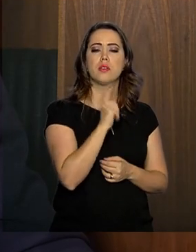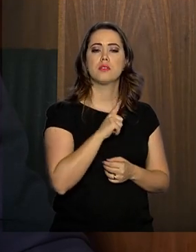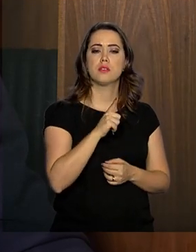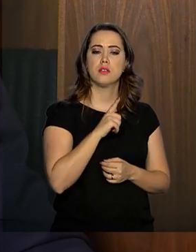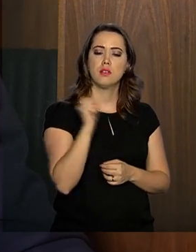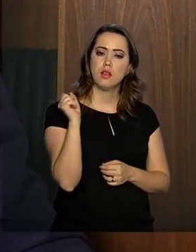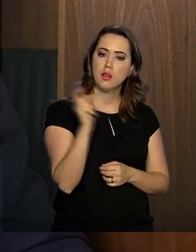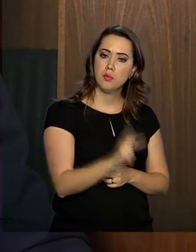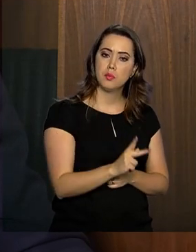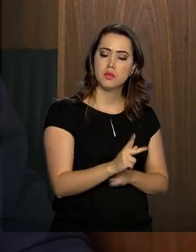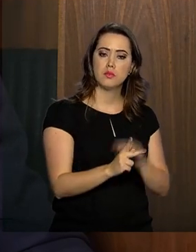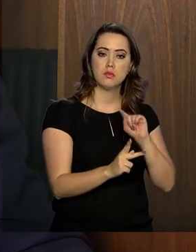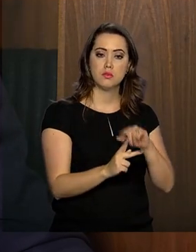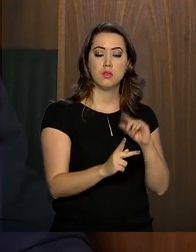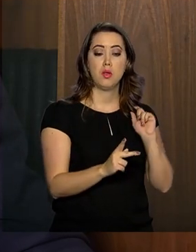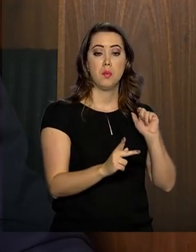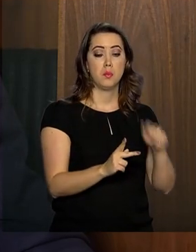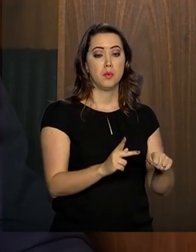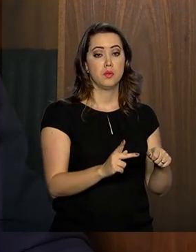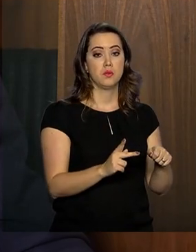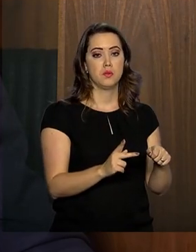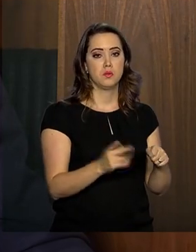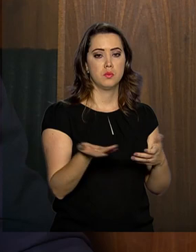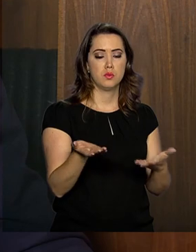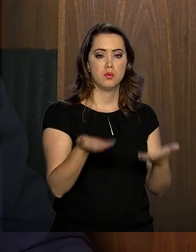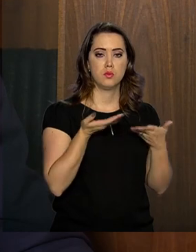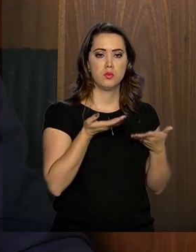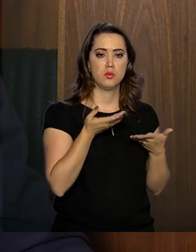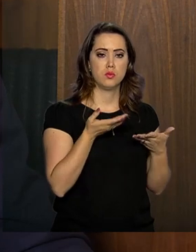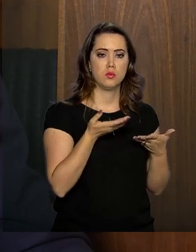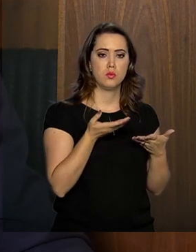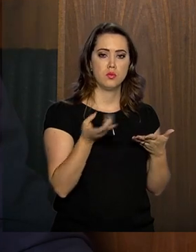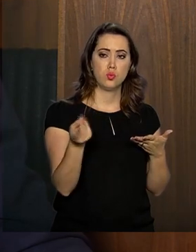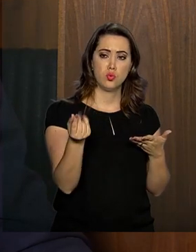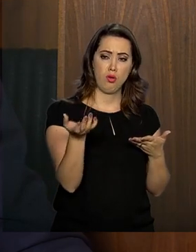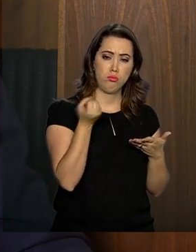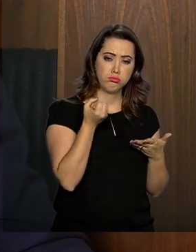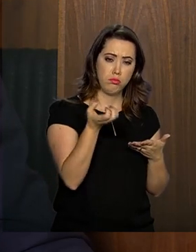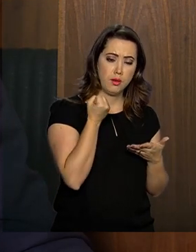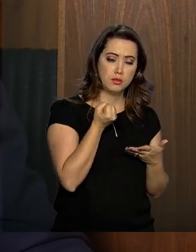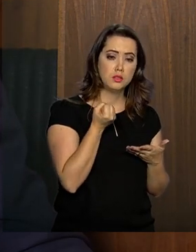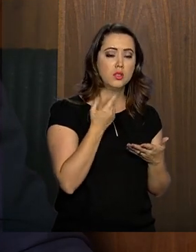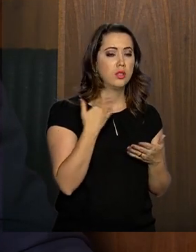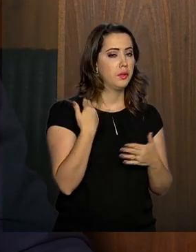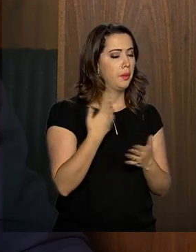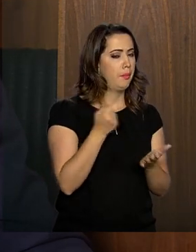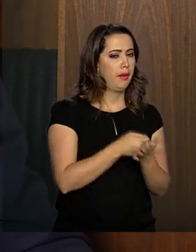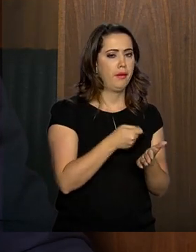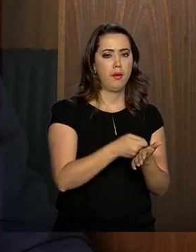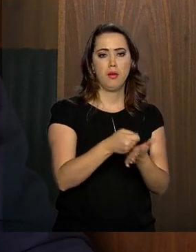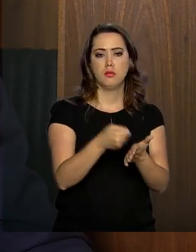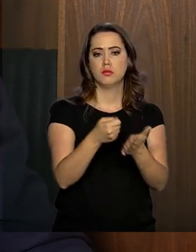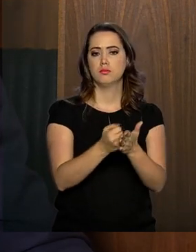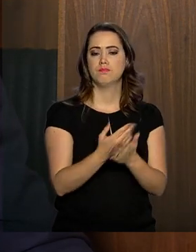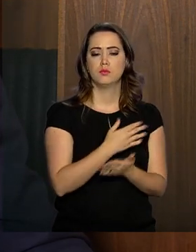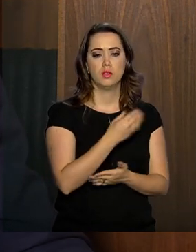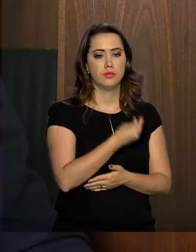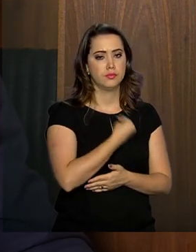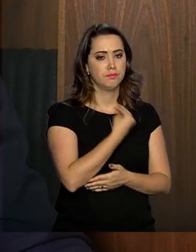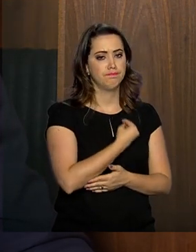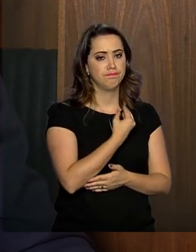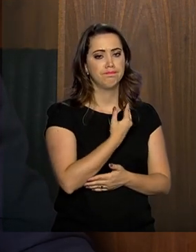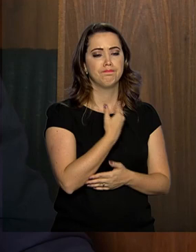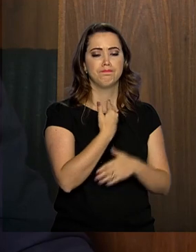aposentadoria e a possibilidade de recepcionar o recurso que eles contribuíram durante um largo tempo da sua vida.